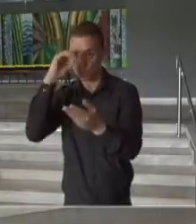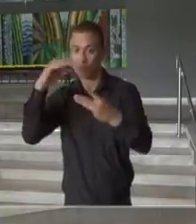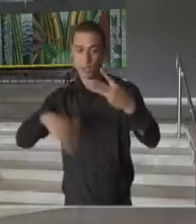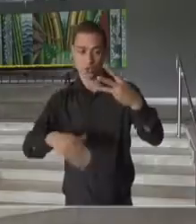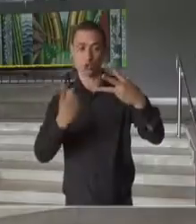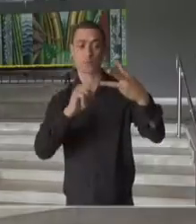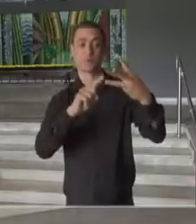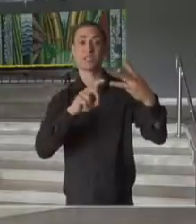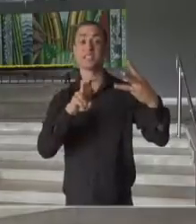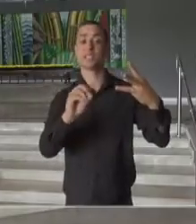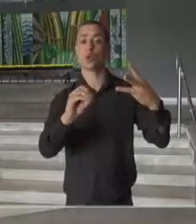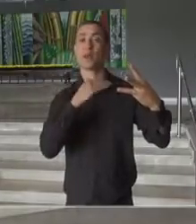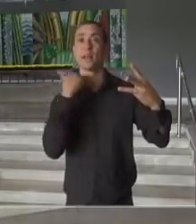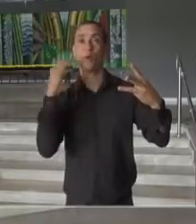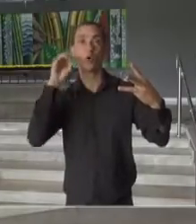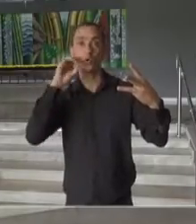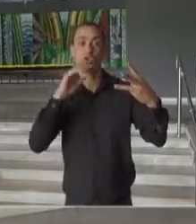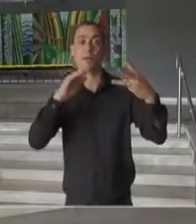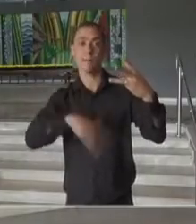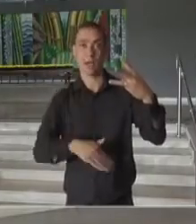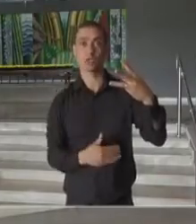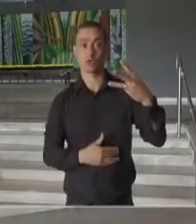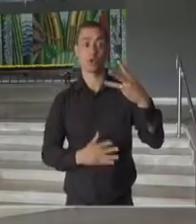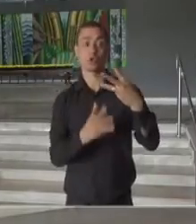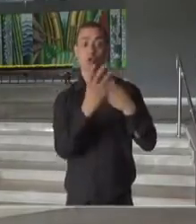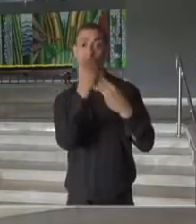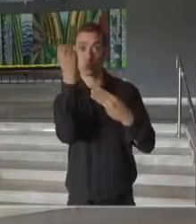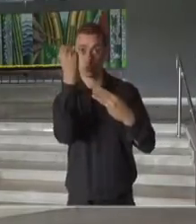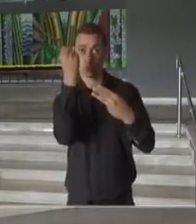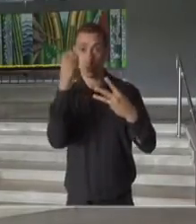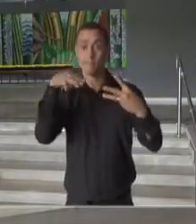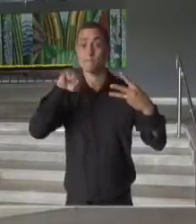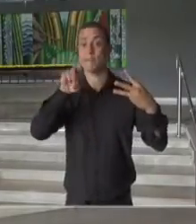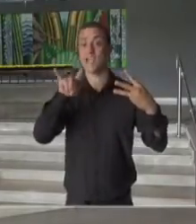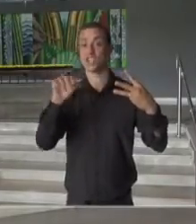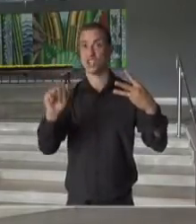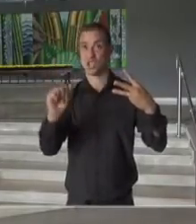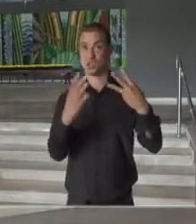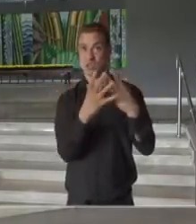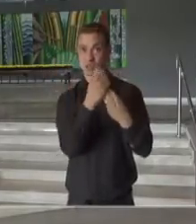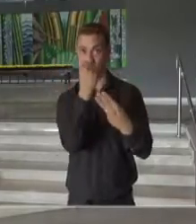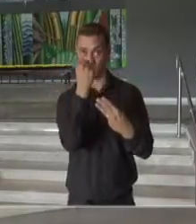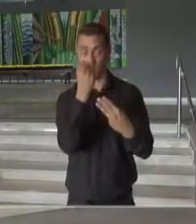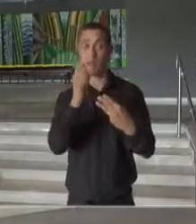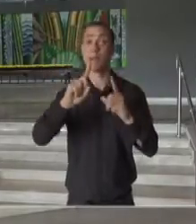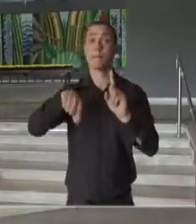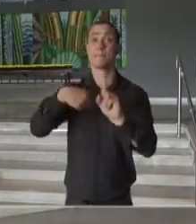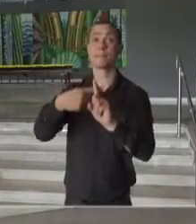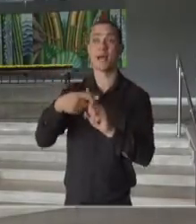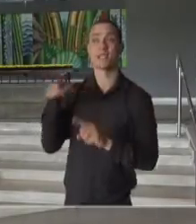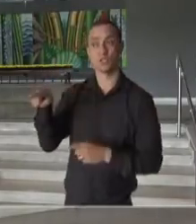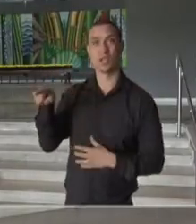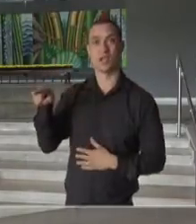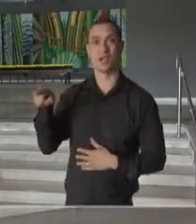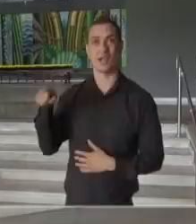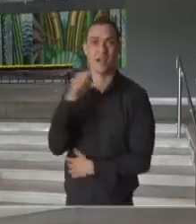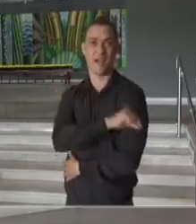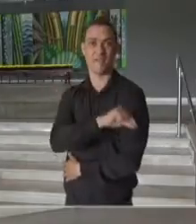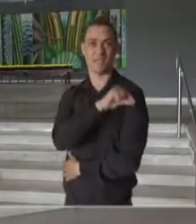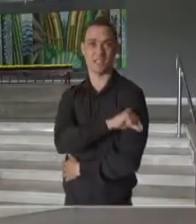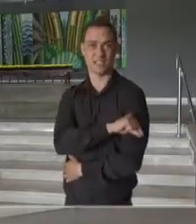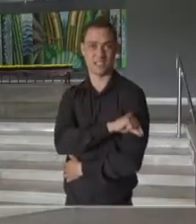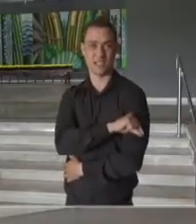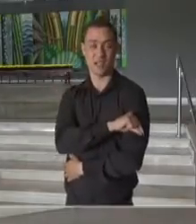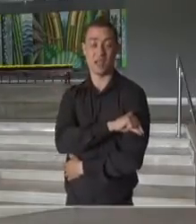ficar abaixo de 50 óbitos diários, tudo isso como média móvel. Além deste indicador relacionado à